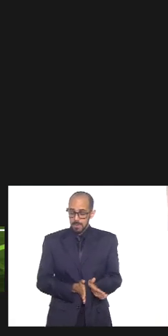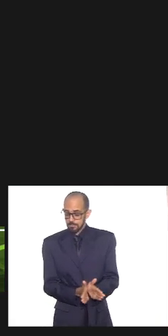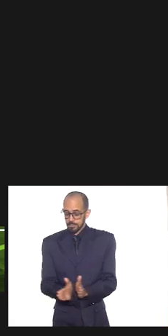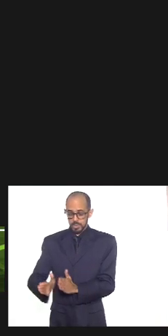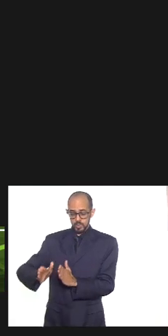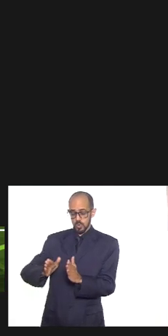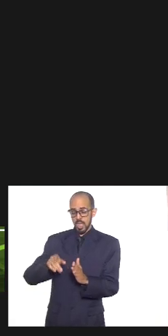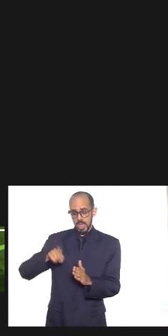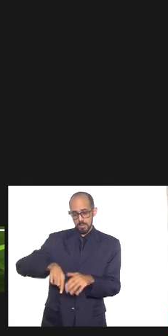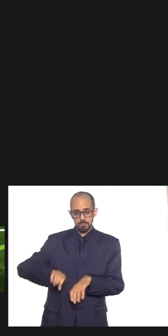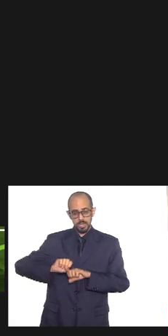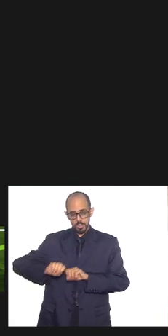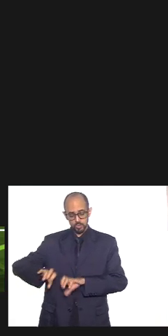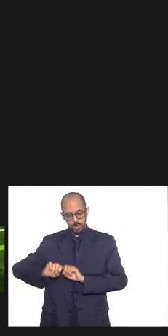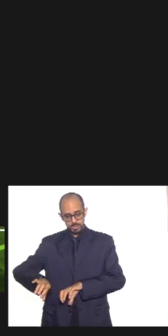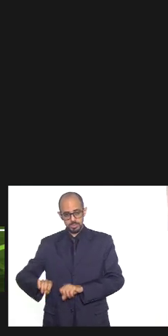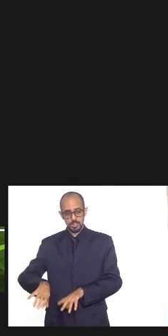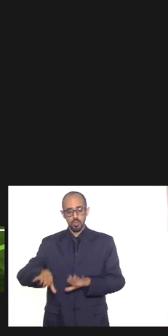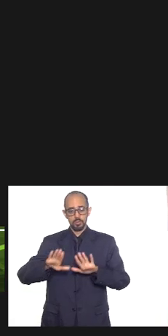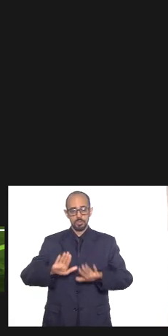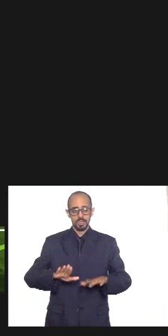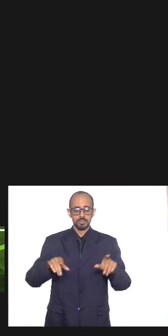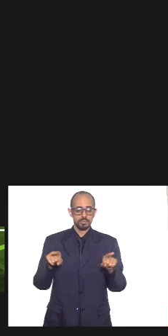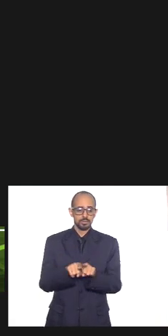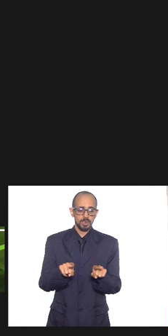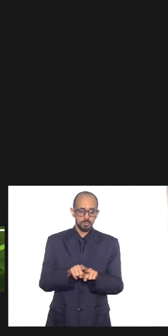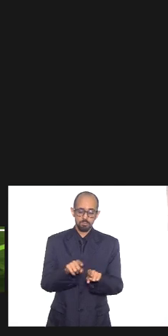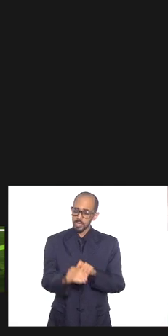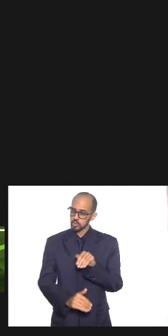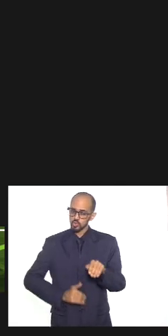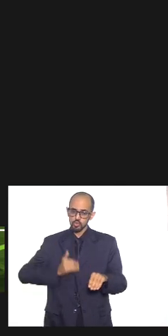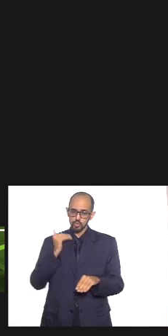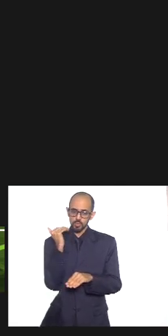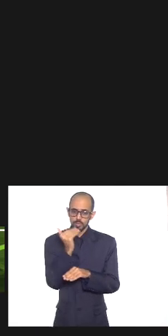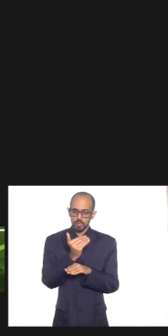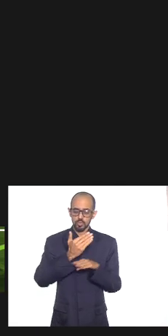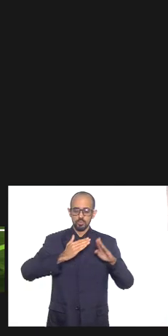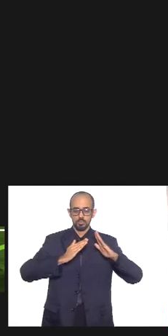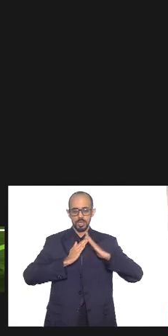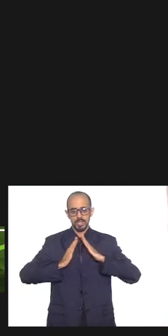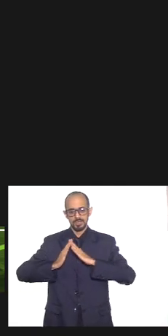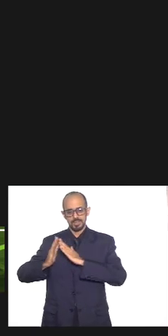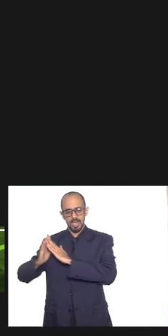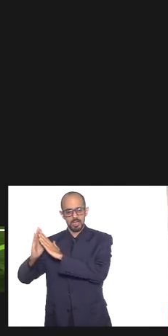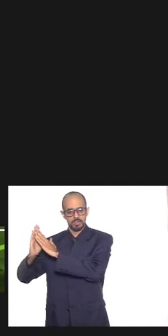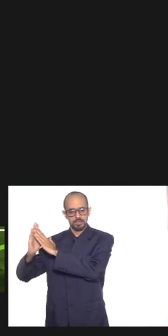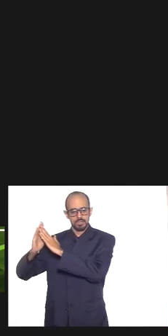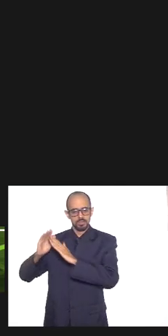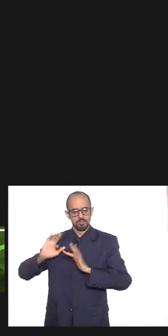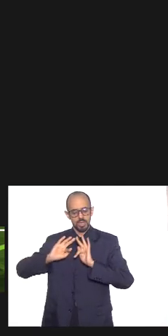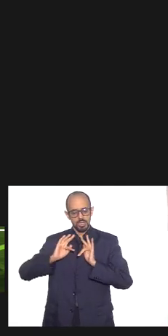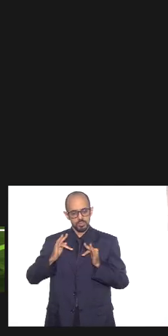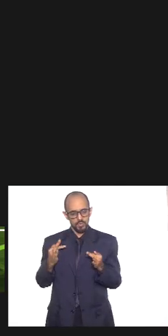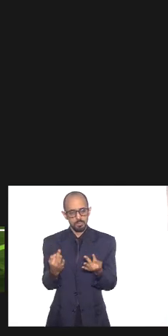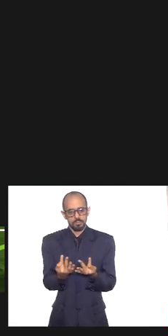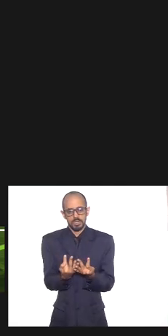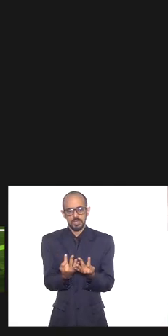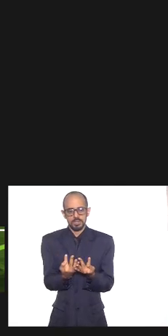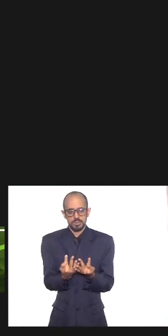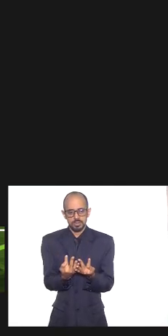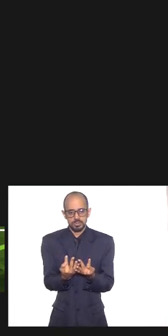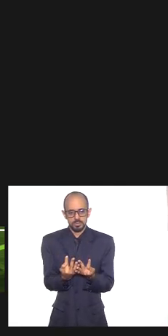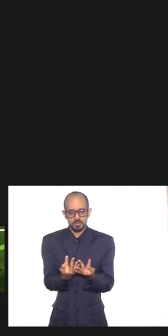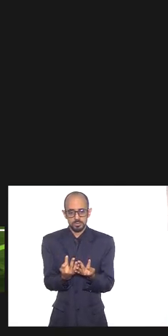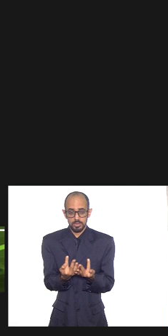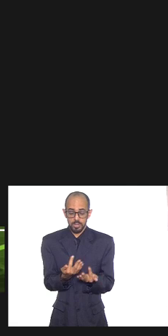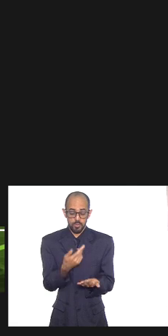pela educação passa mas Marta passa sobretudo pelas residências pelos lares pelas famílias e aquilo